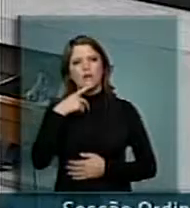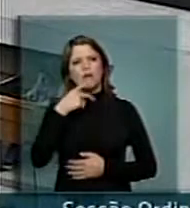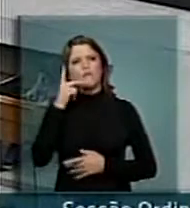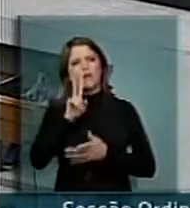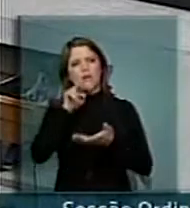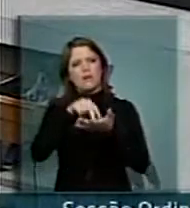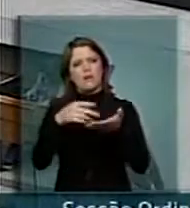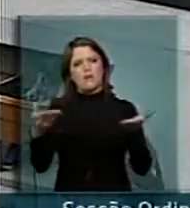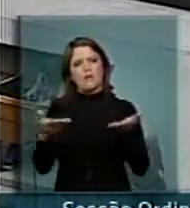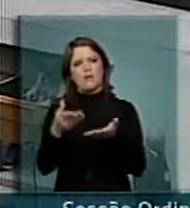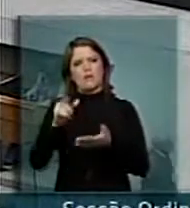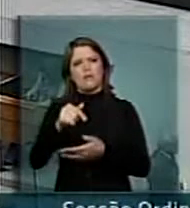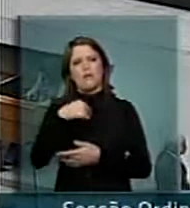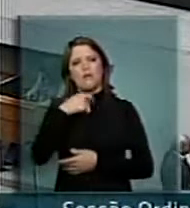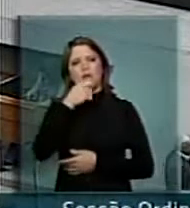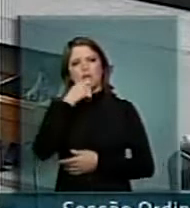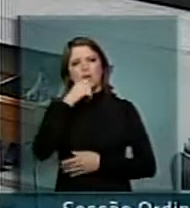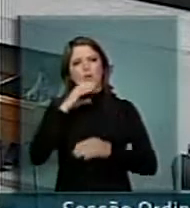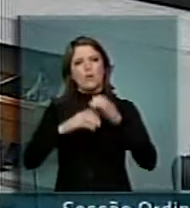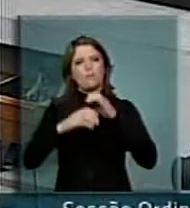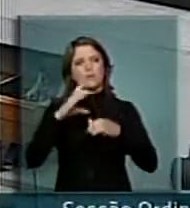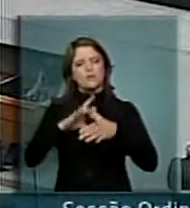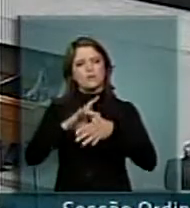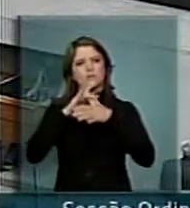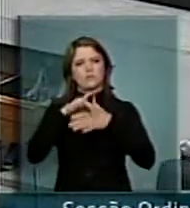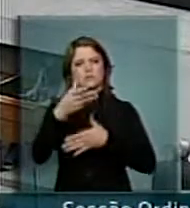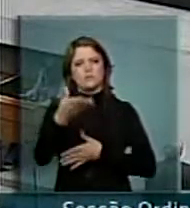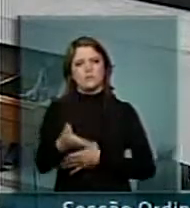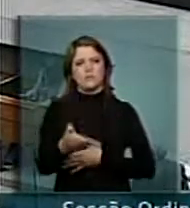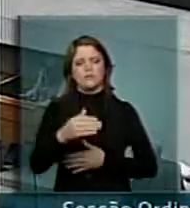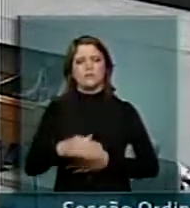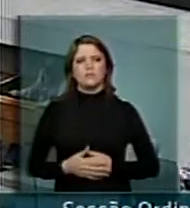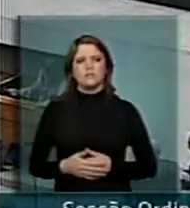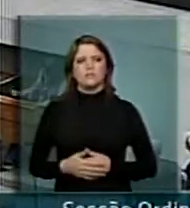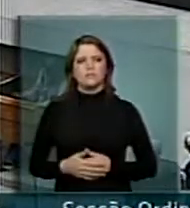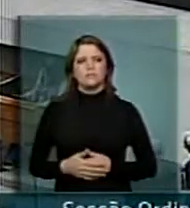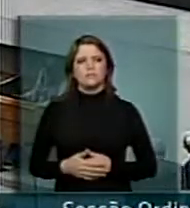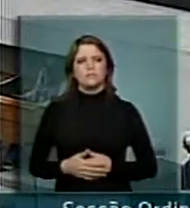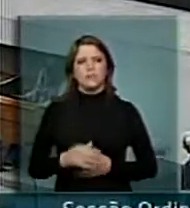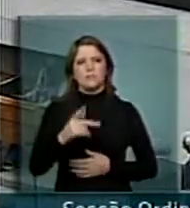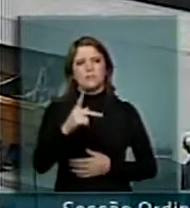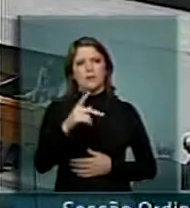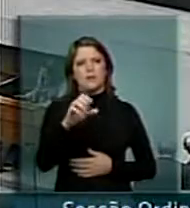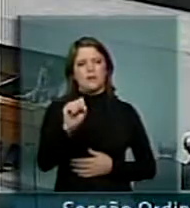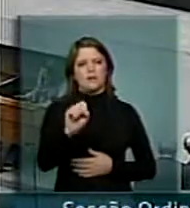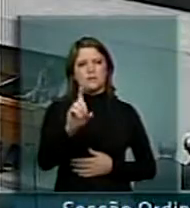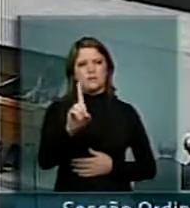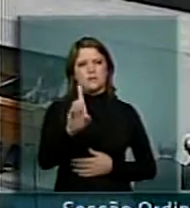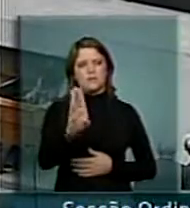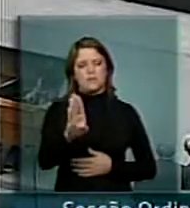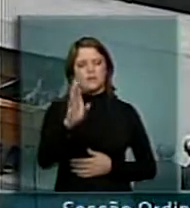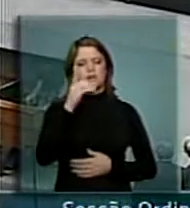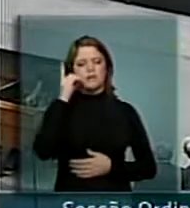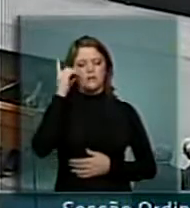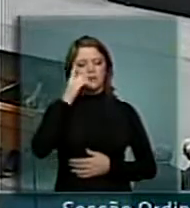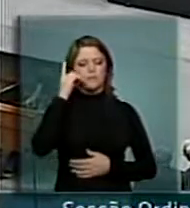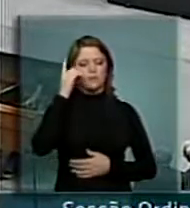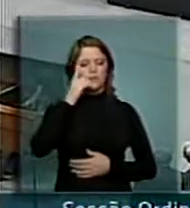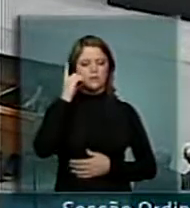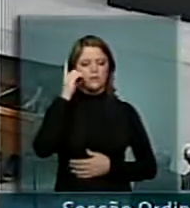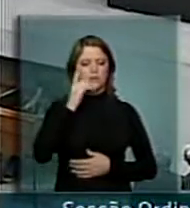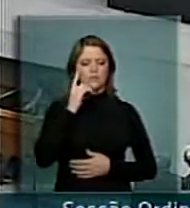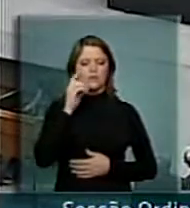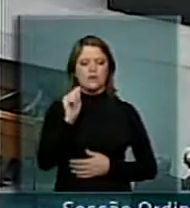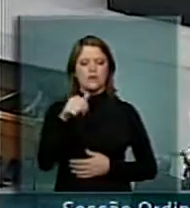...ocupar a tribuna ainda pelas comunicações de liderança, pelo PSDB, o ilustre deputado